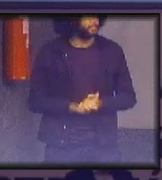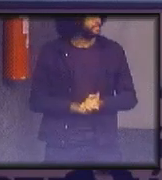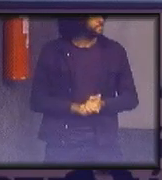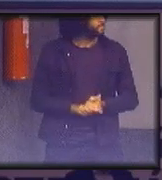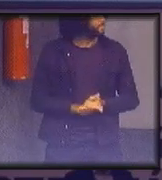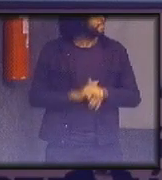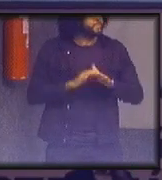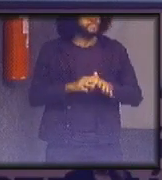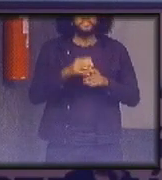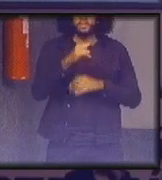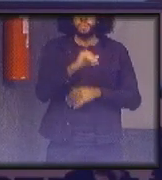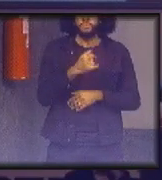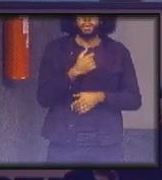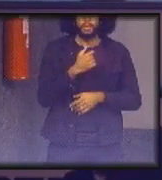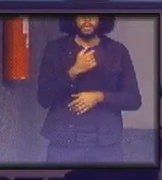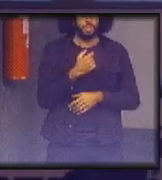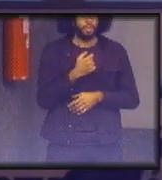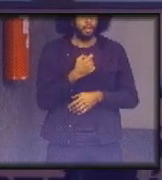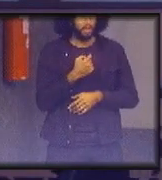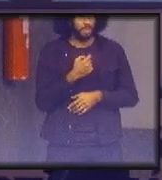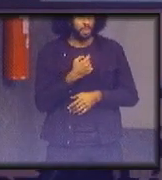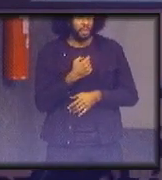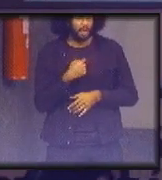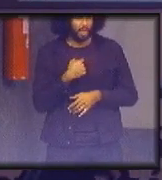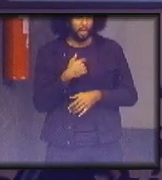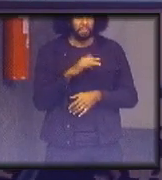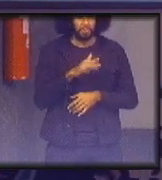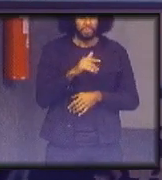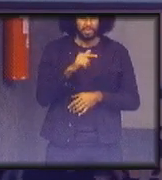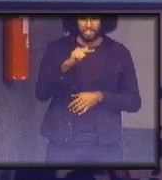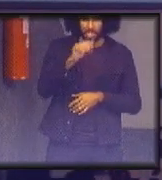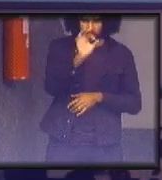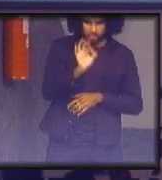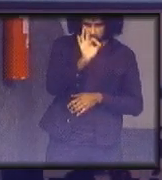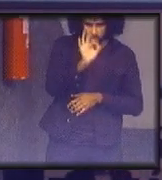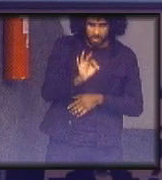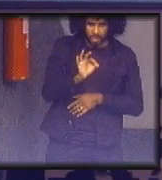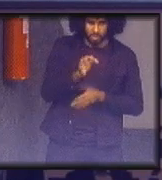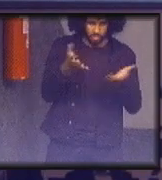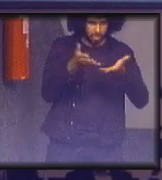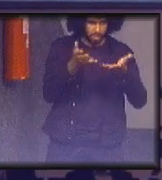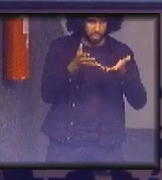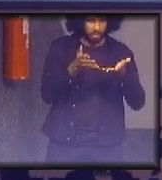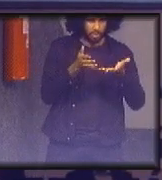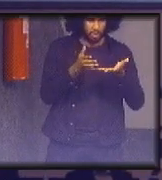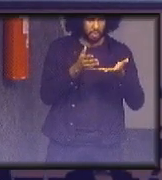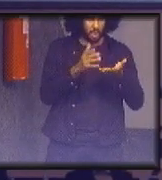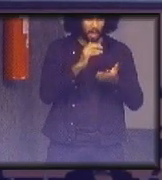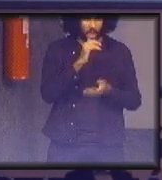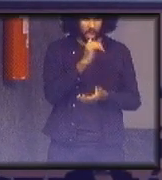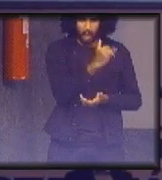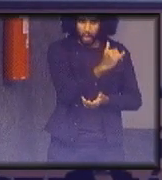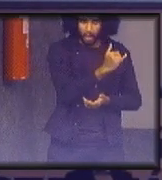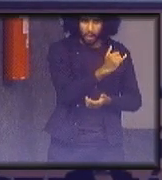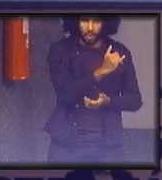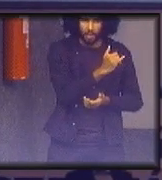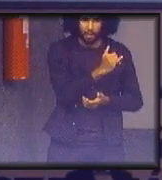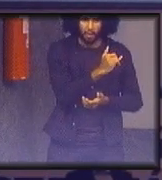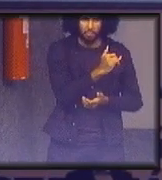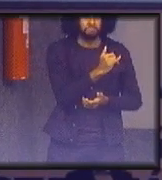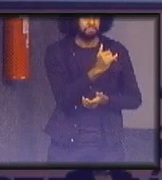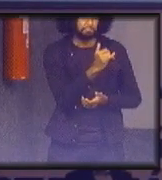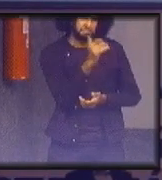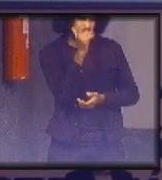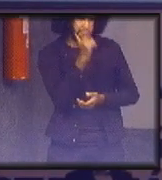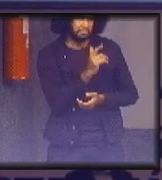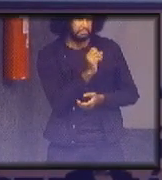se eu colocar até 7% da frota atual mais ou menos a rede elétrica aguenta de